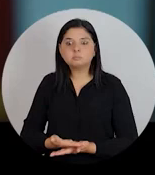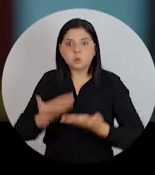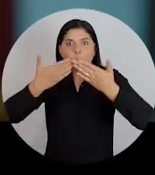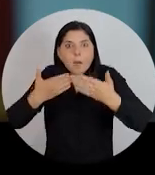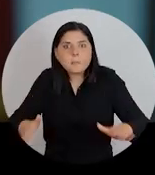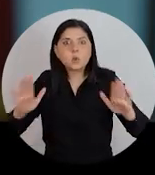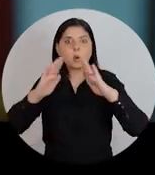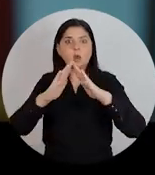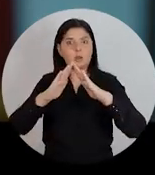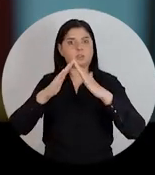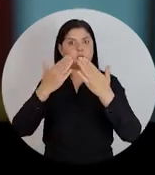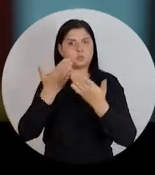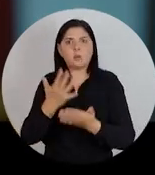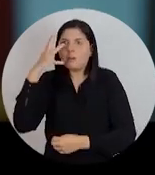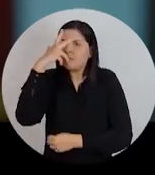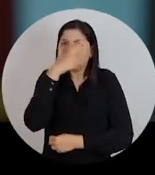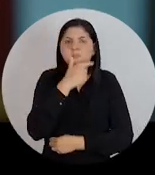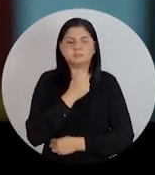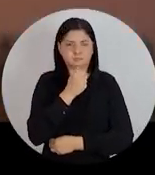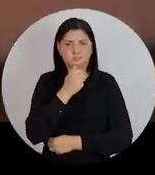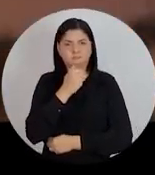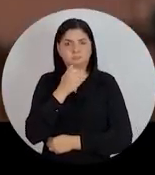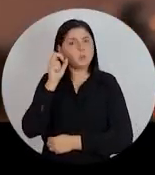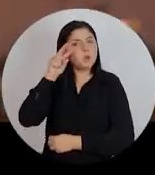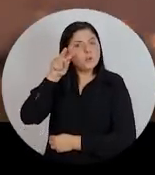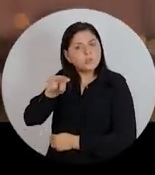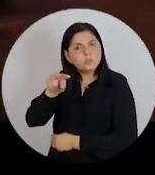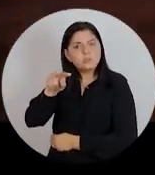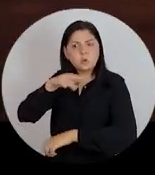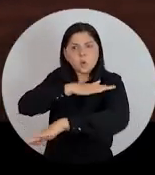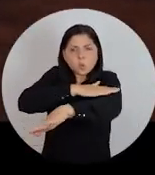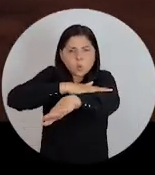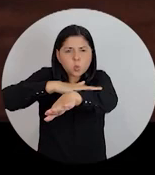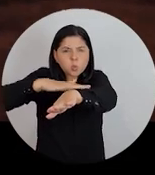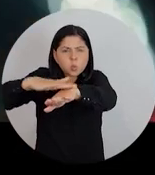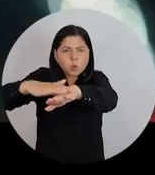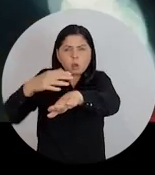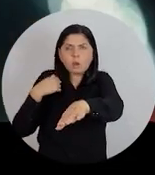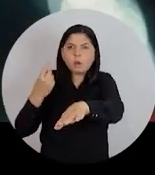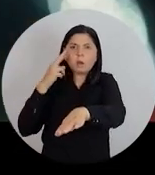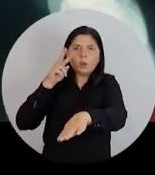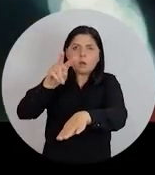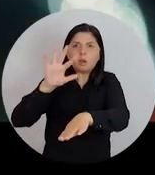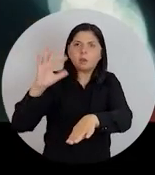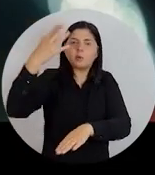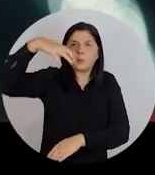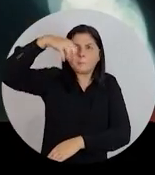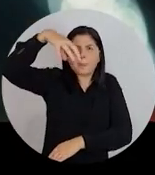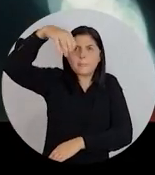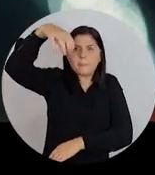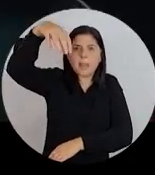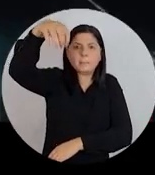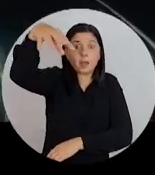Quando abriu, nossa, muito linda a escola. Então eu via vindo para o secretário, até eu assustei, De repente, via só daquelas lâmpadas, né,